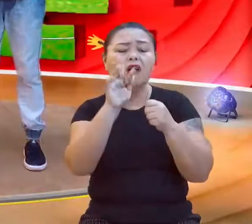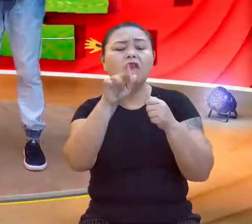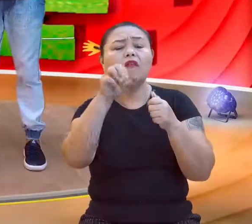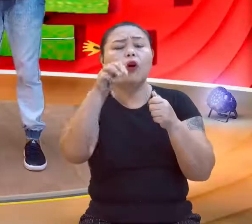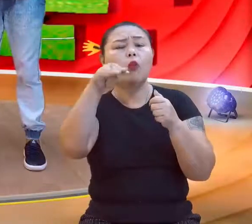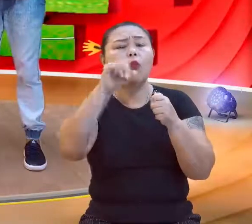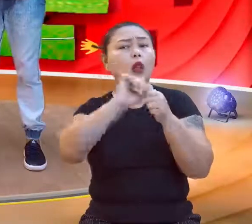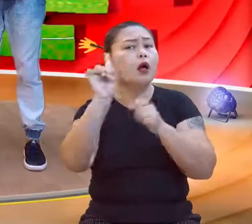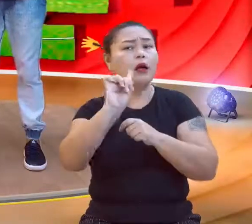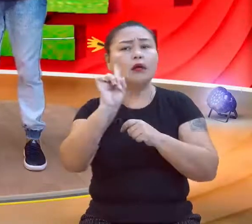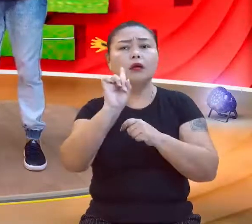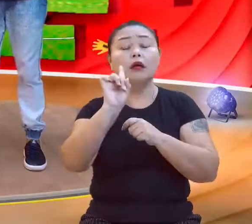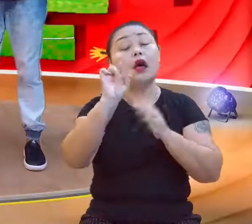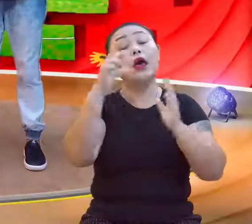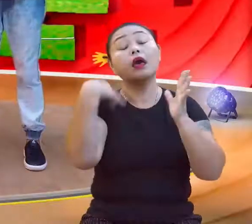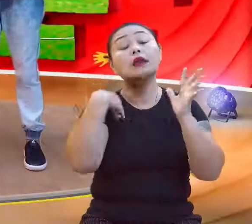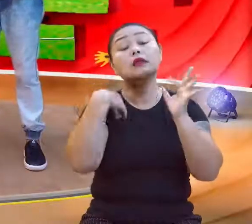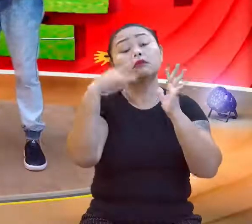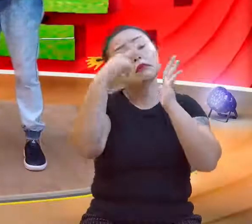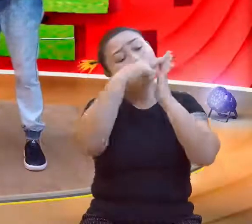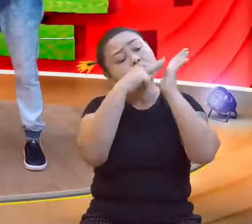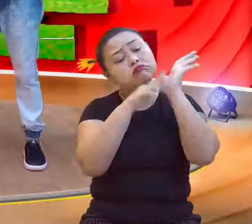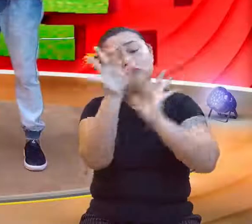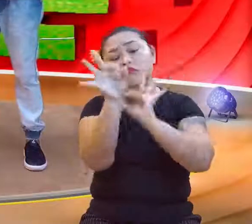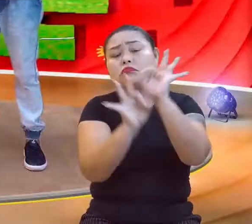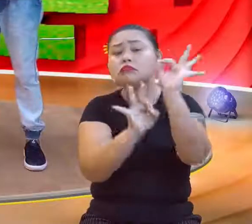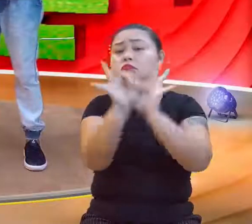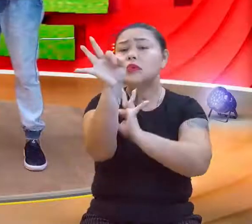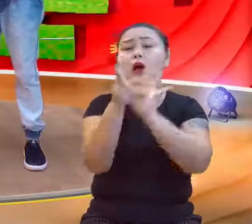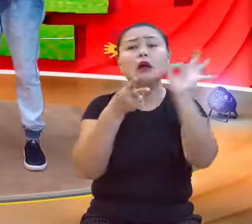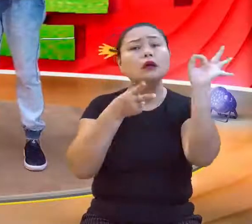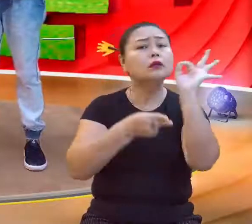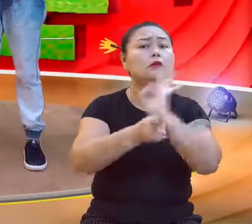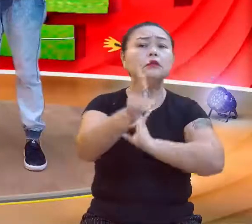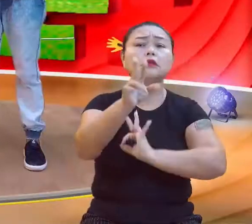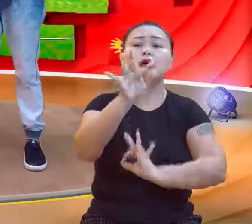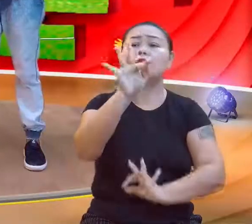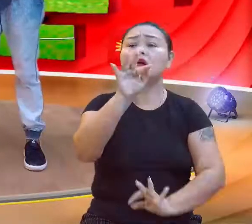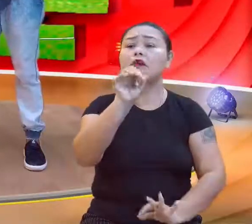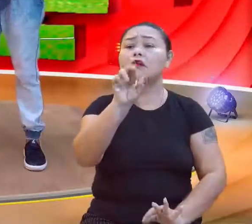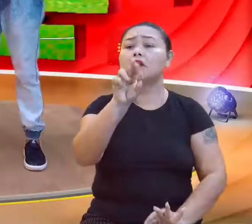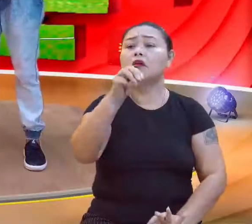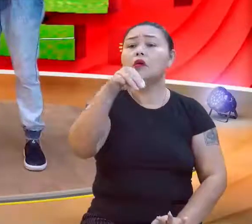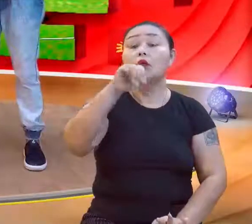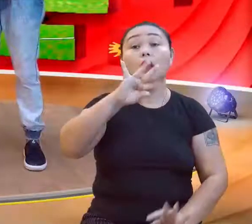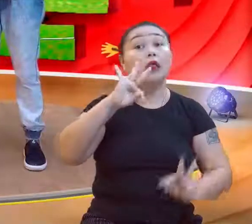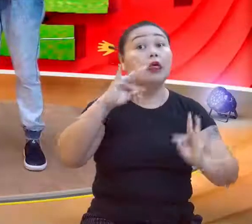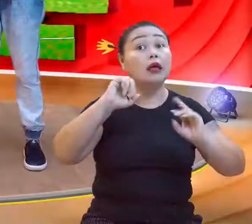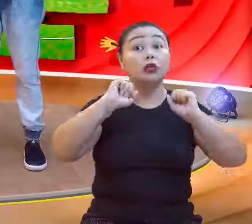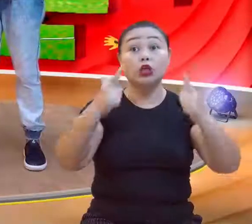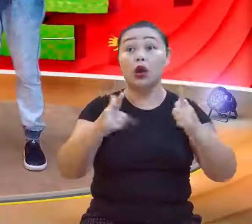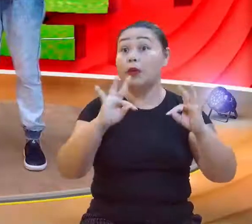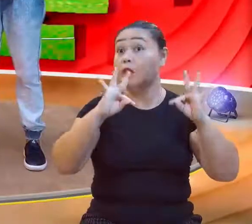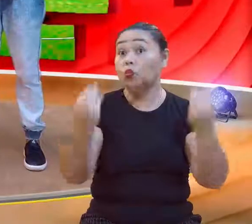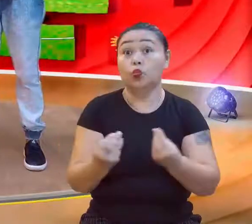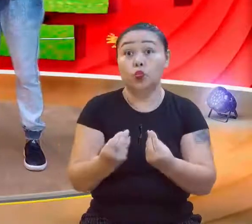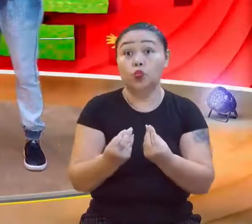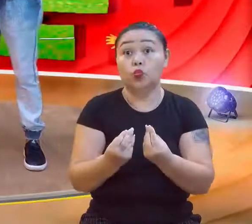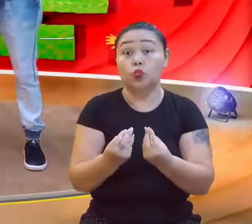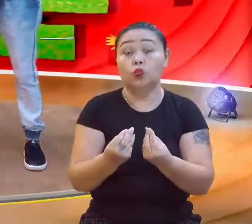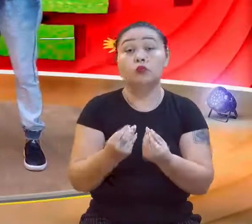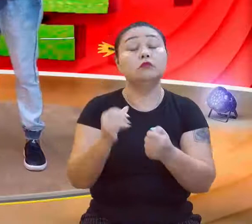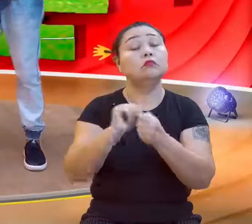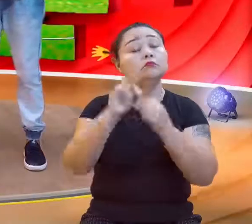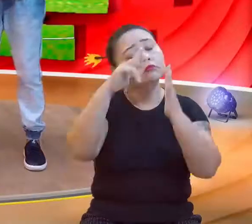fórmula. É uma lei de formação. É diferente. Sempre, é porque a fórmula é assim, a fórmula é generalizada para tudo. A lei de